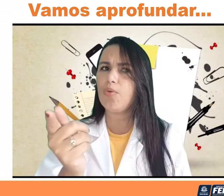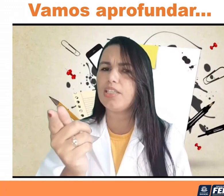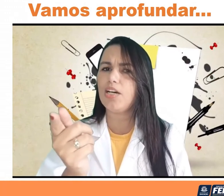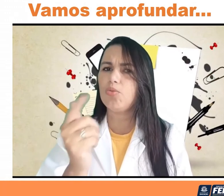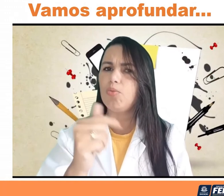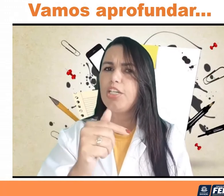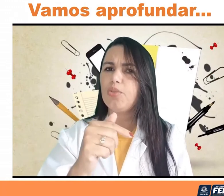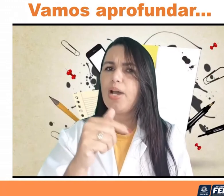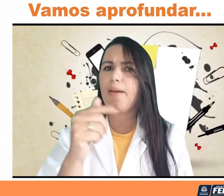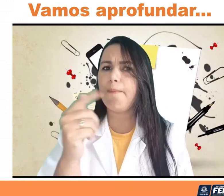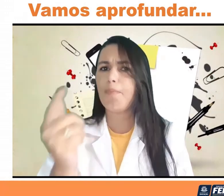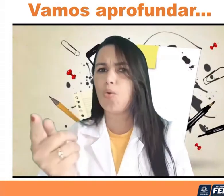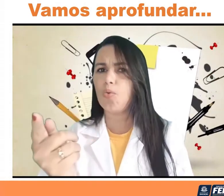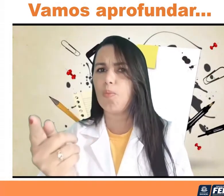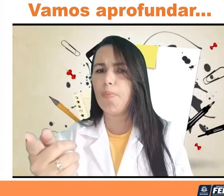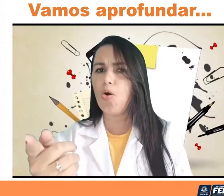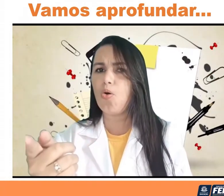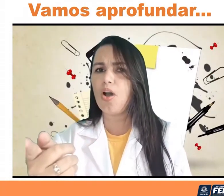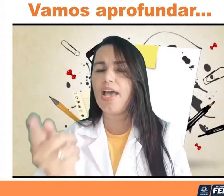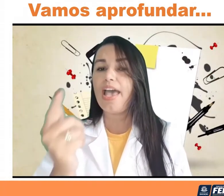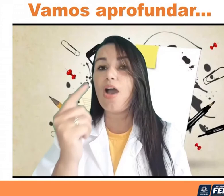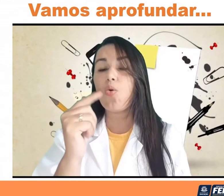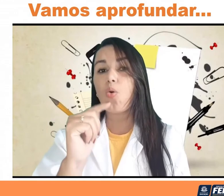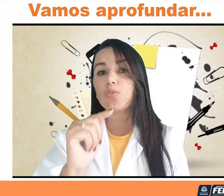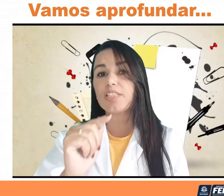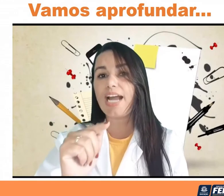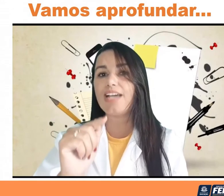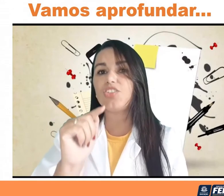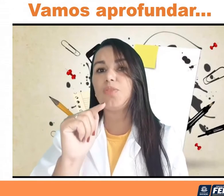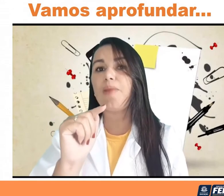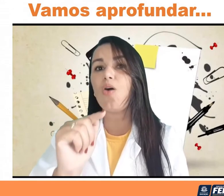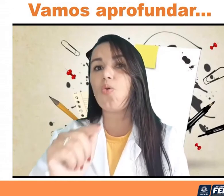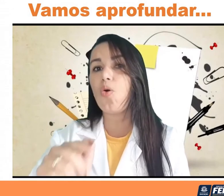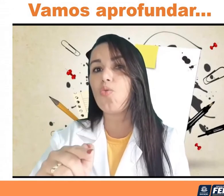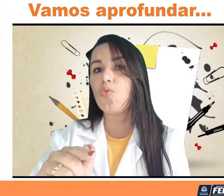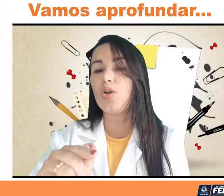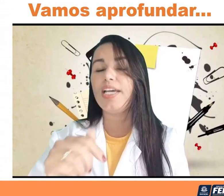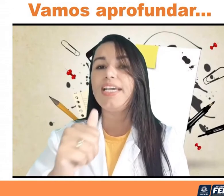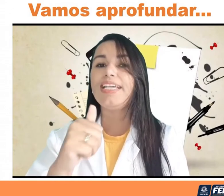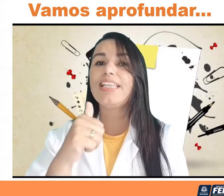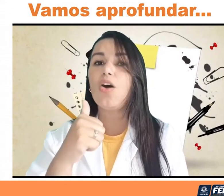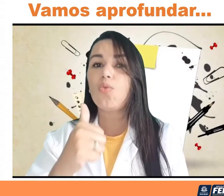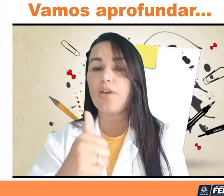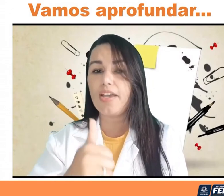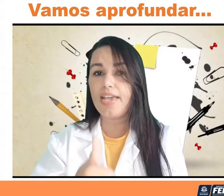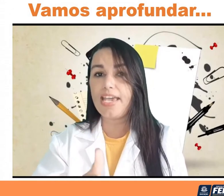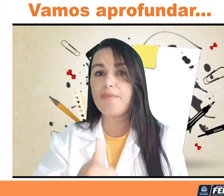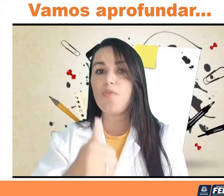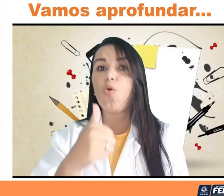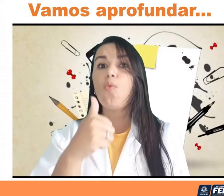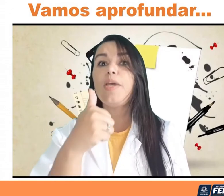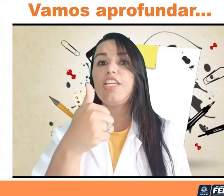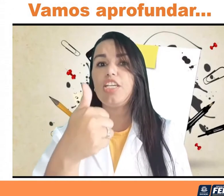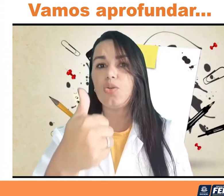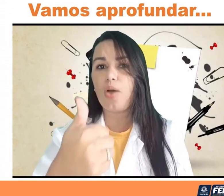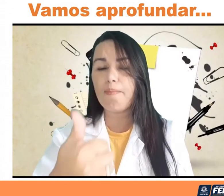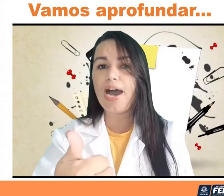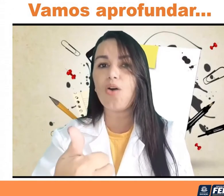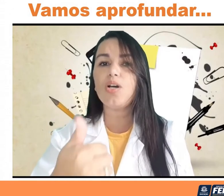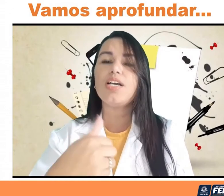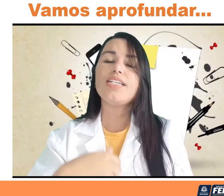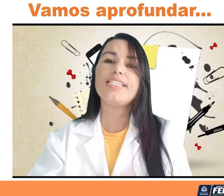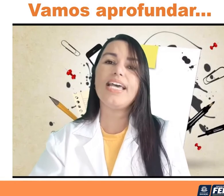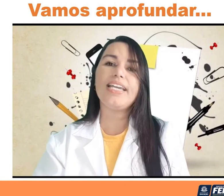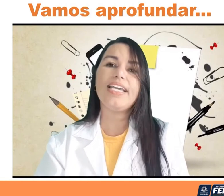menino é mal, então o menino é bom. Bom é o contrário de mal com U. Então, em o menino